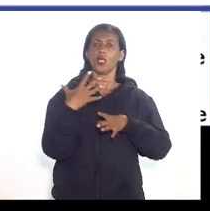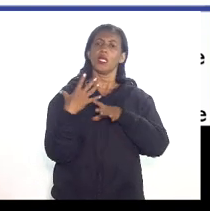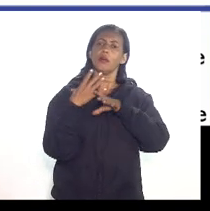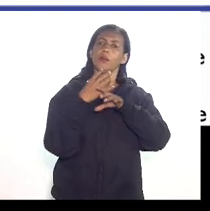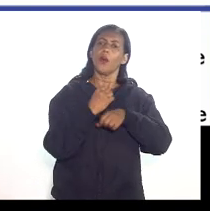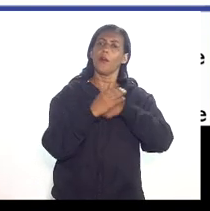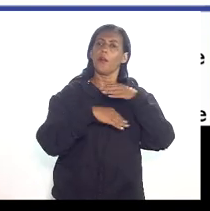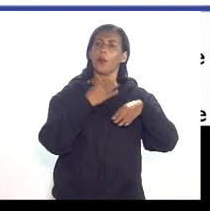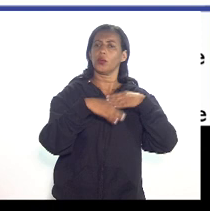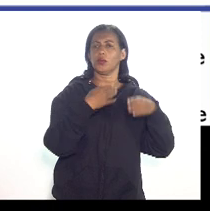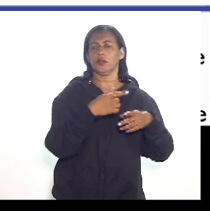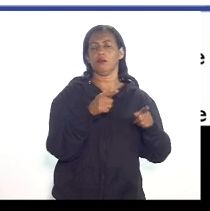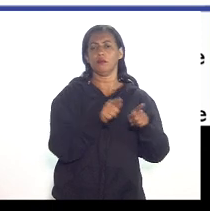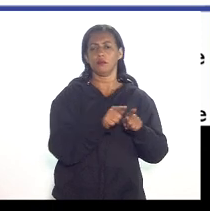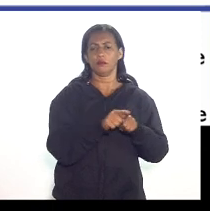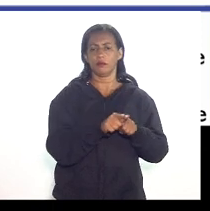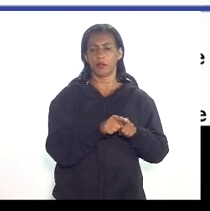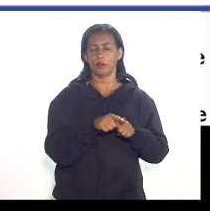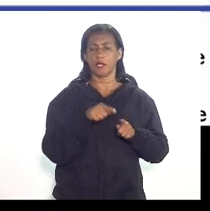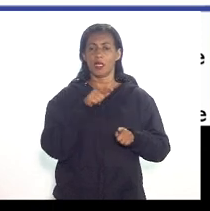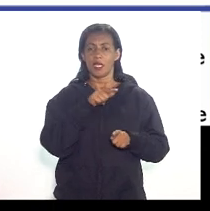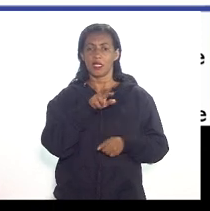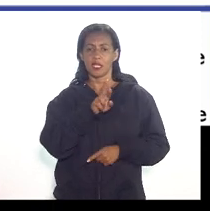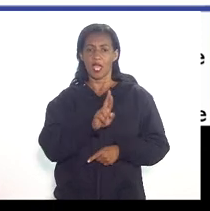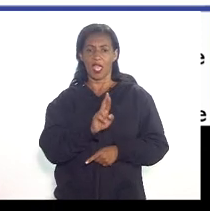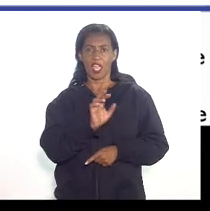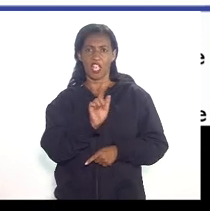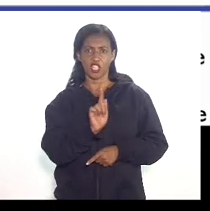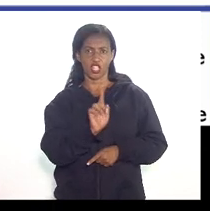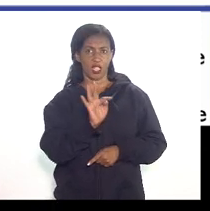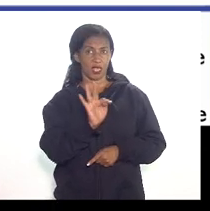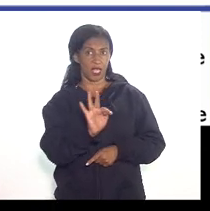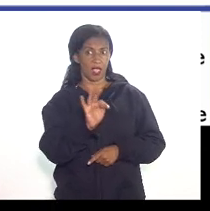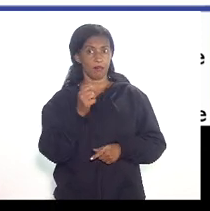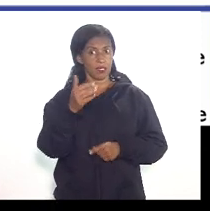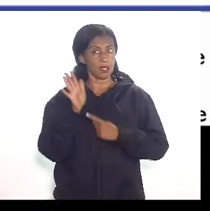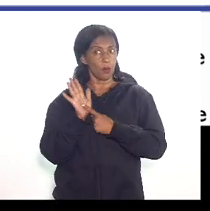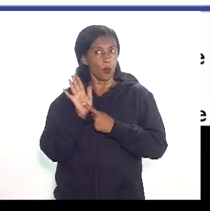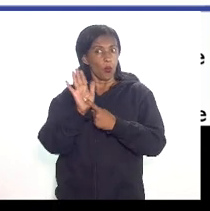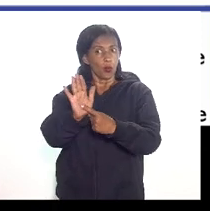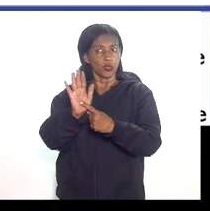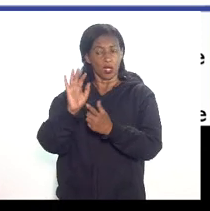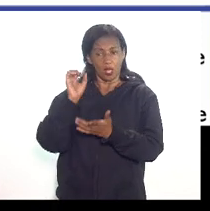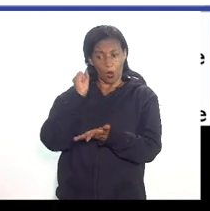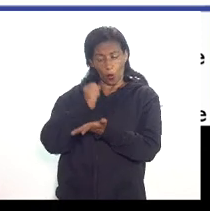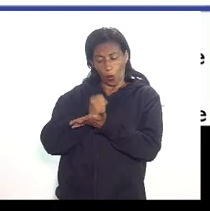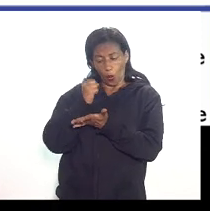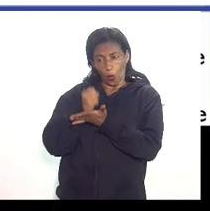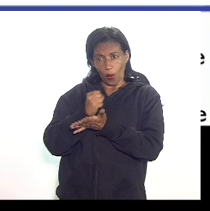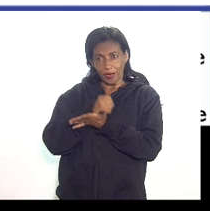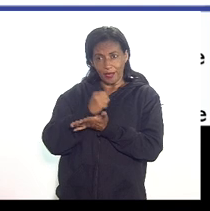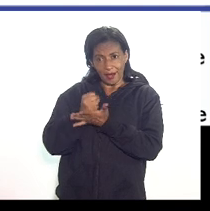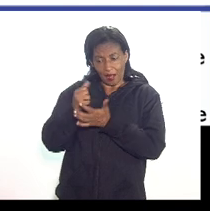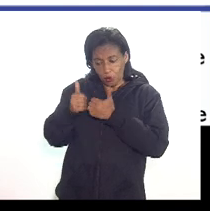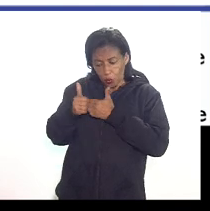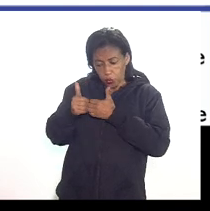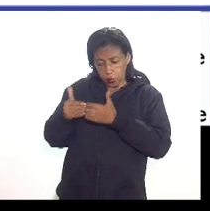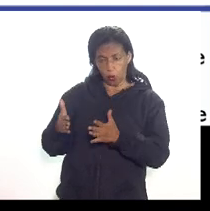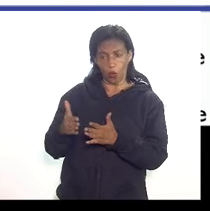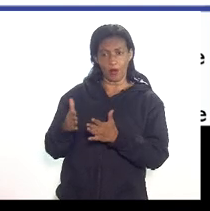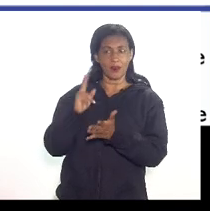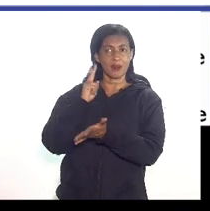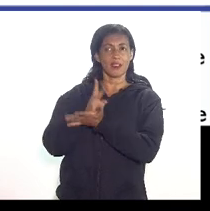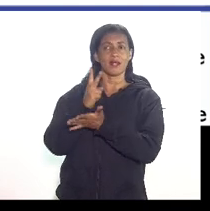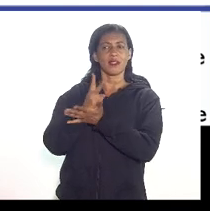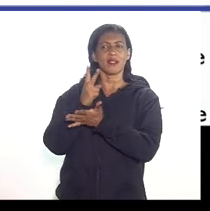lembrando que esse RGT ele deve ser apresentado desde o início da vigência do contrato de concessão sobre o trimestre da